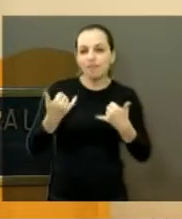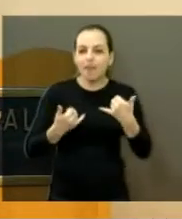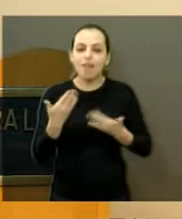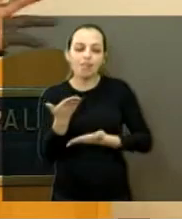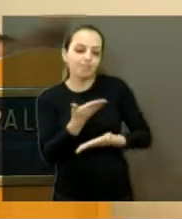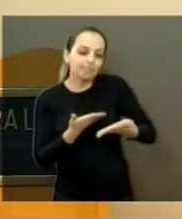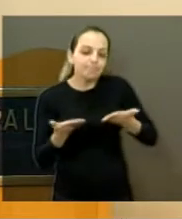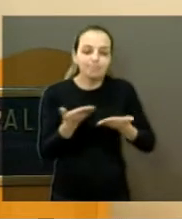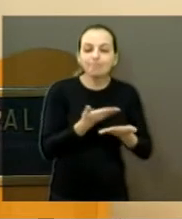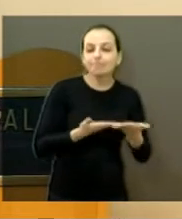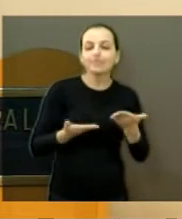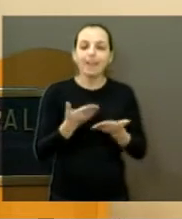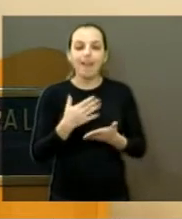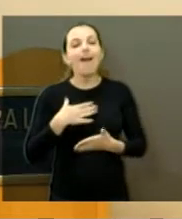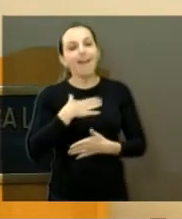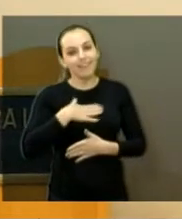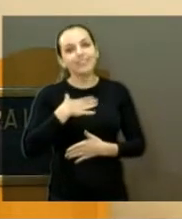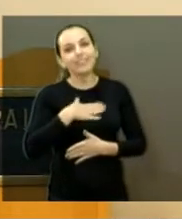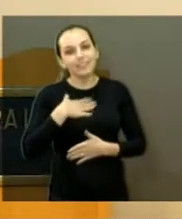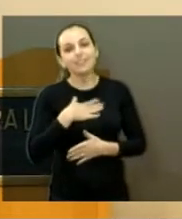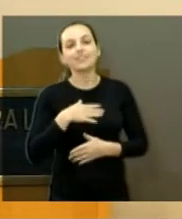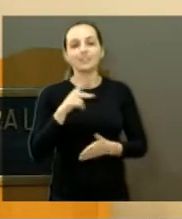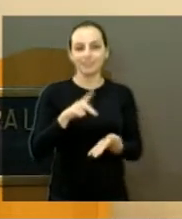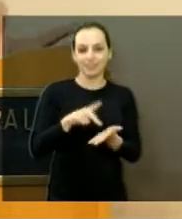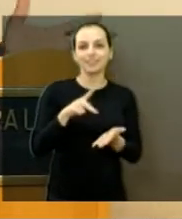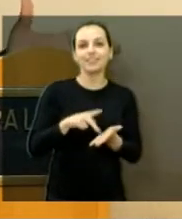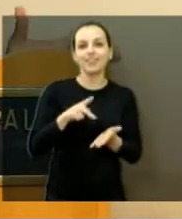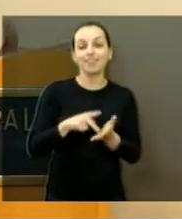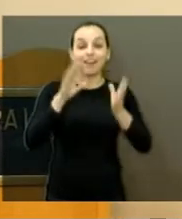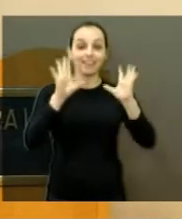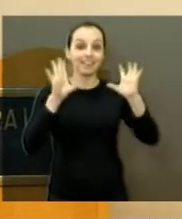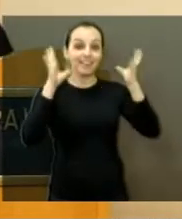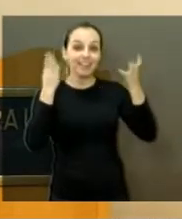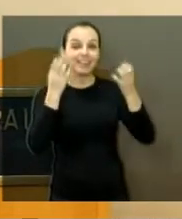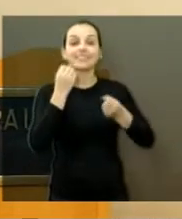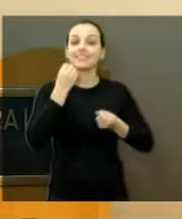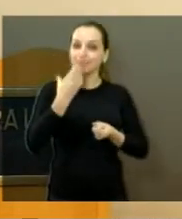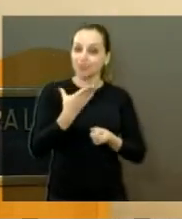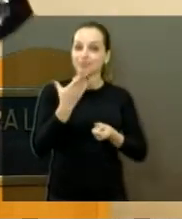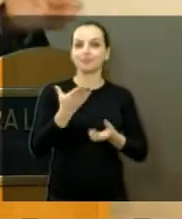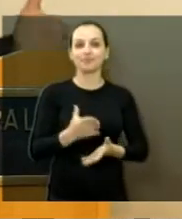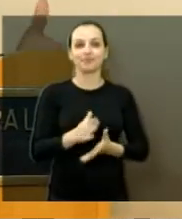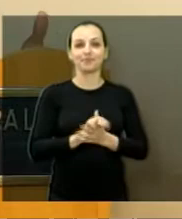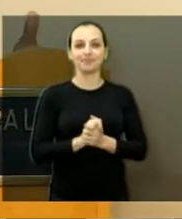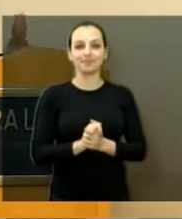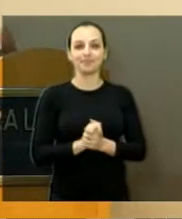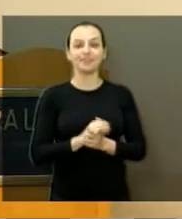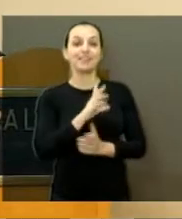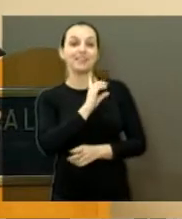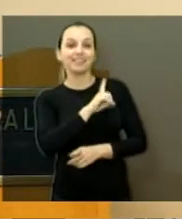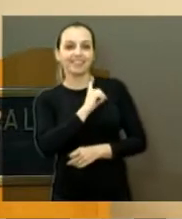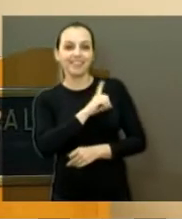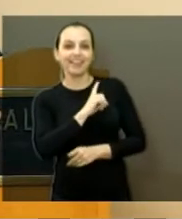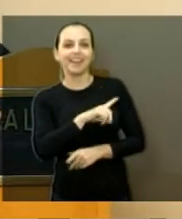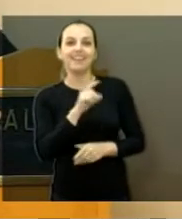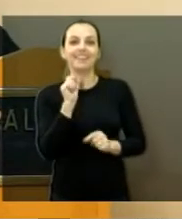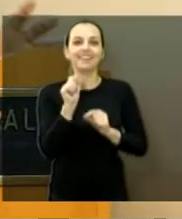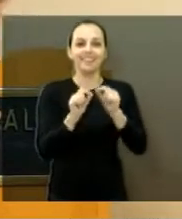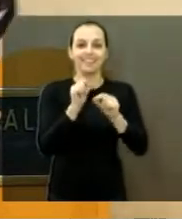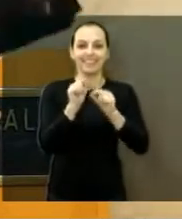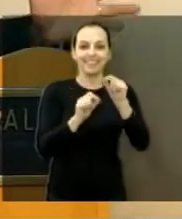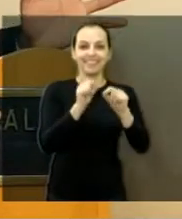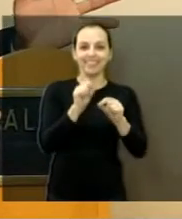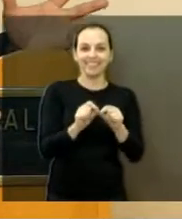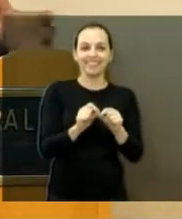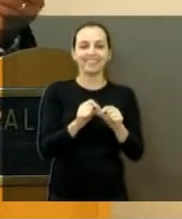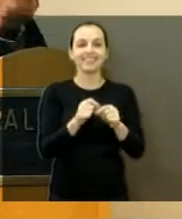né? E eu gosto de ficar no meio do povo, não gostoso? É uma festa muito interessante. E o delegado Neguinho, ele ficou assim, falava assim,